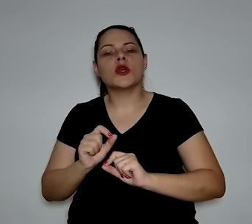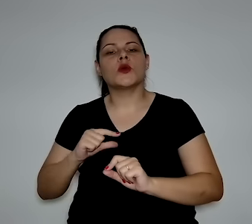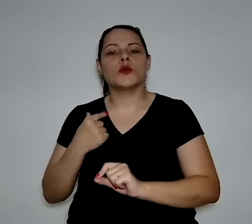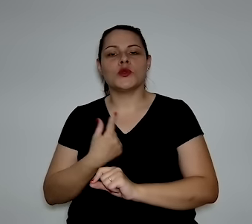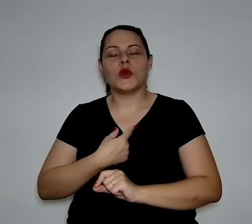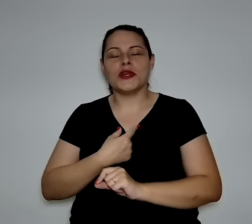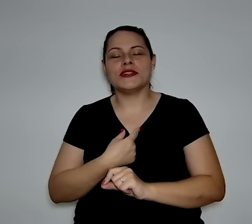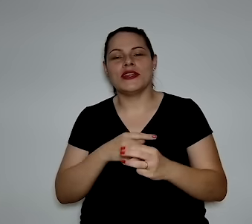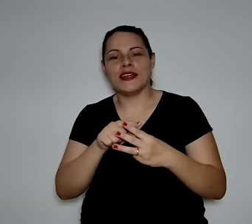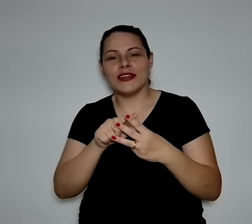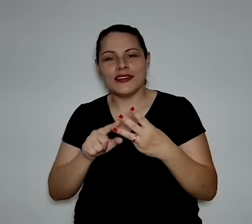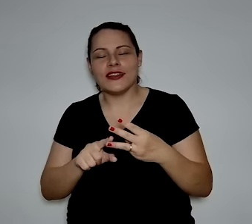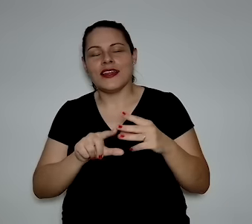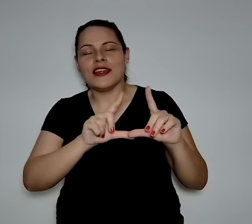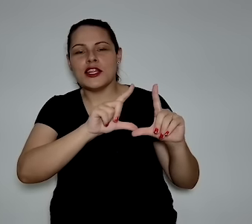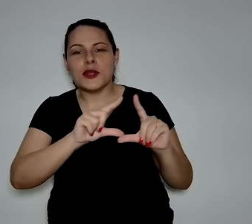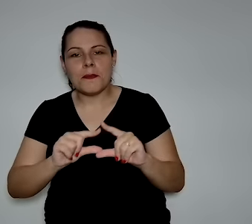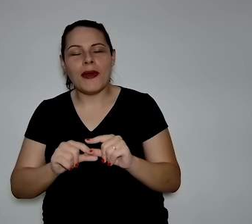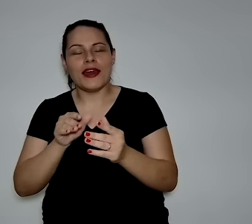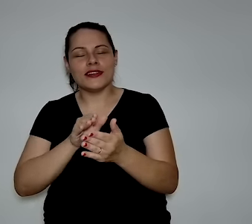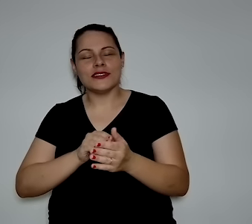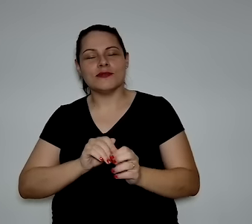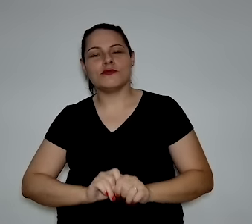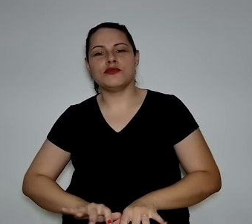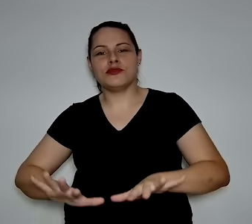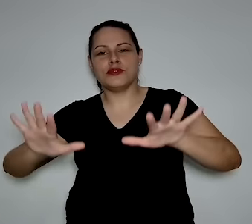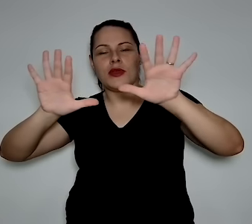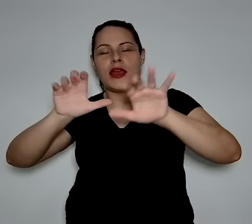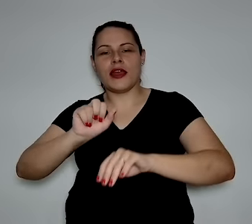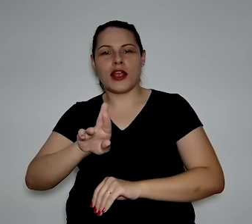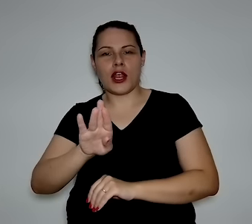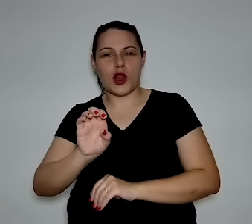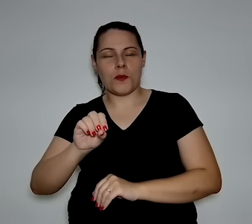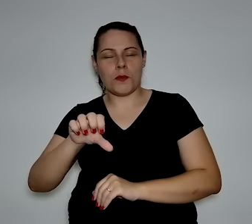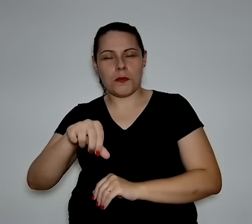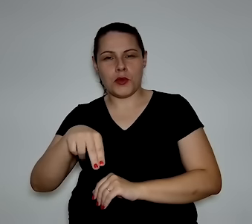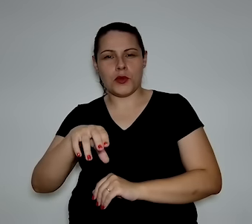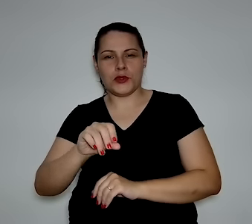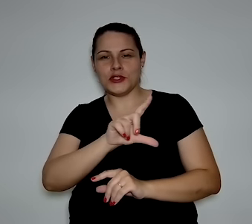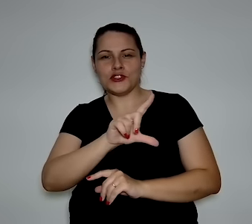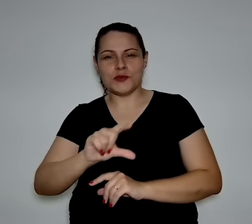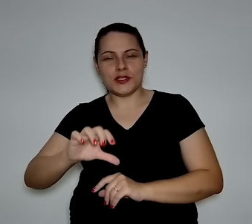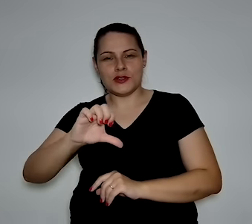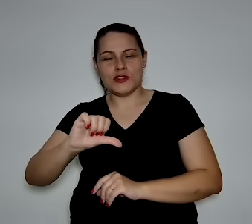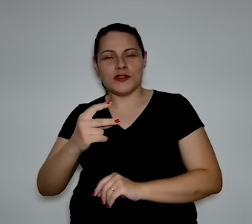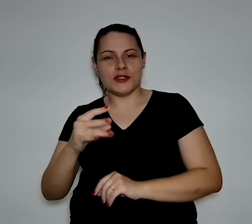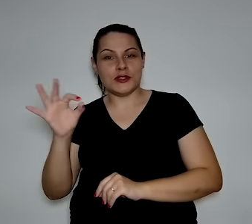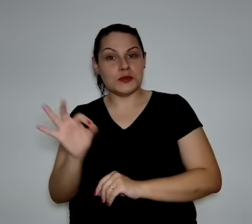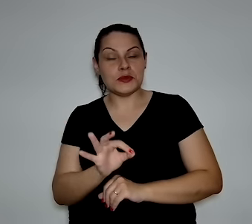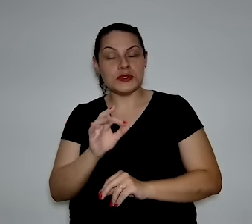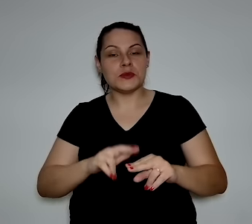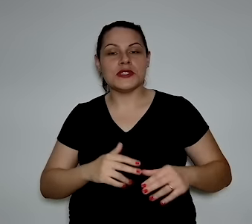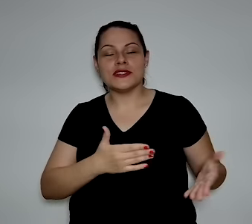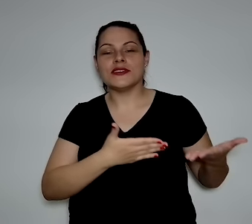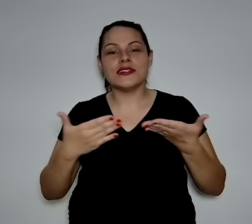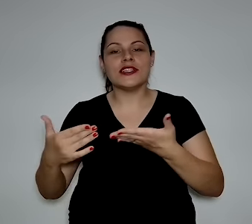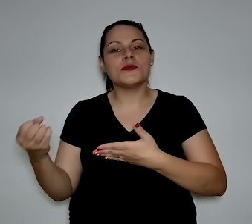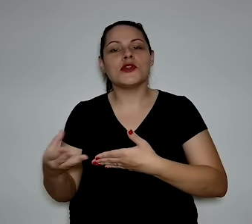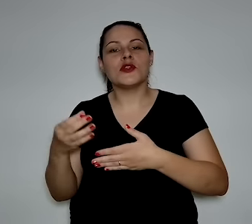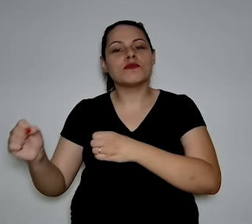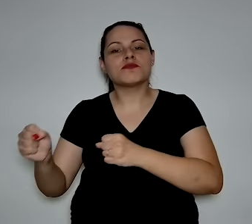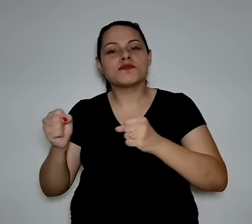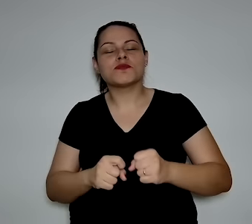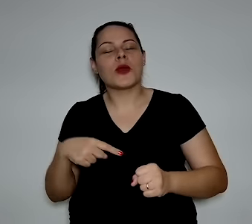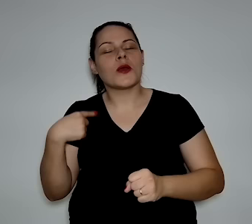nosso grid de baixo carbono, 2022, foi 92%, como trouxe aqui, isso traz aqui uma